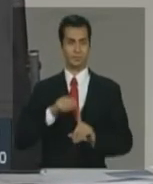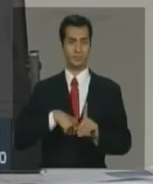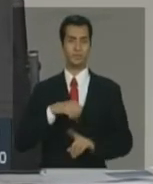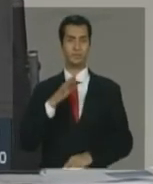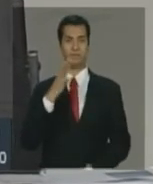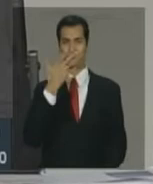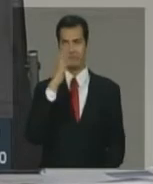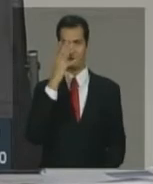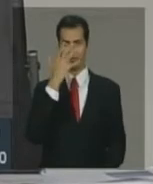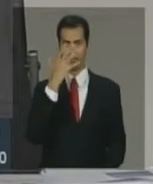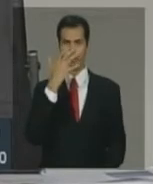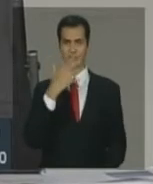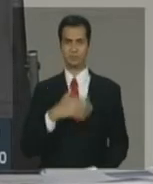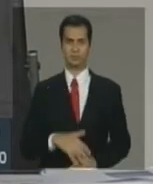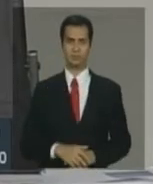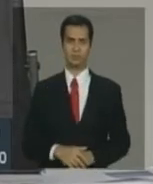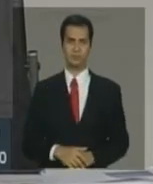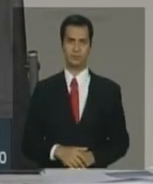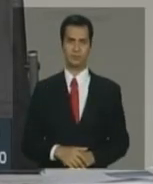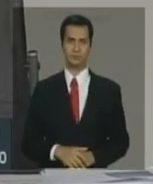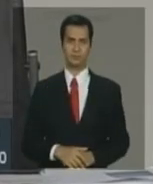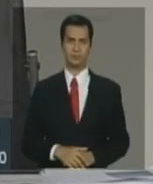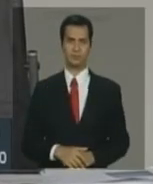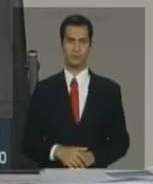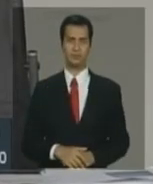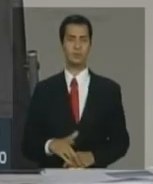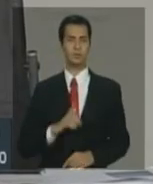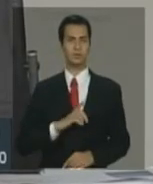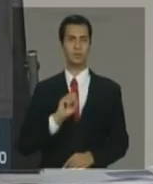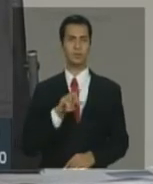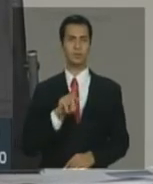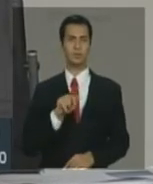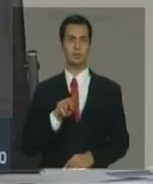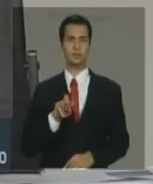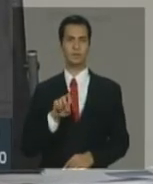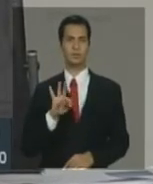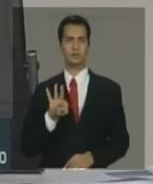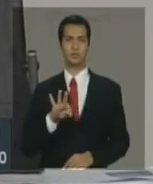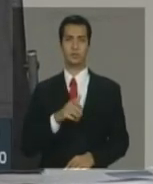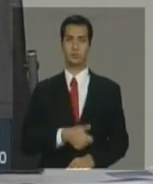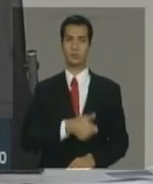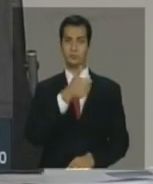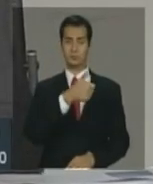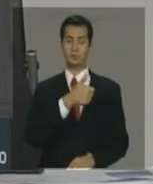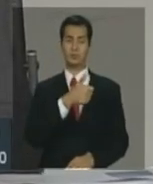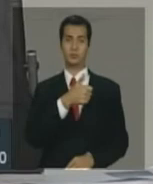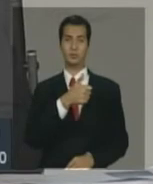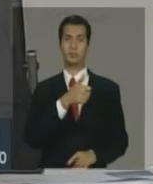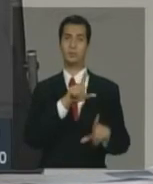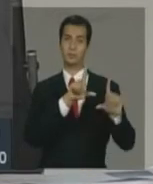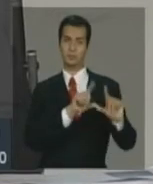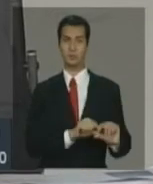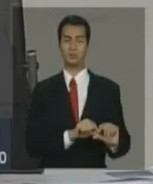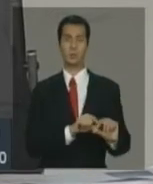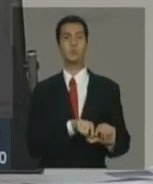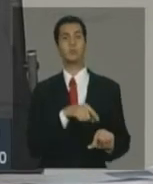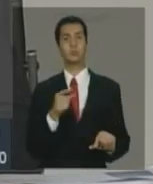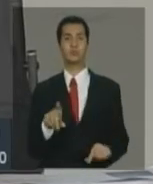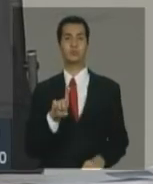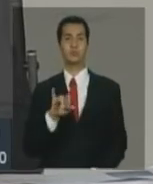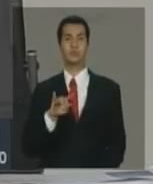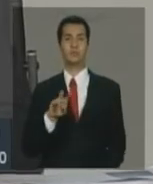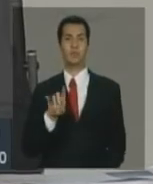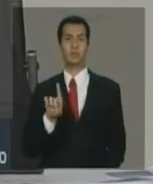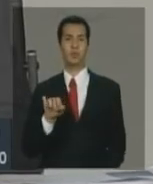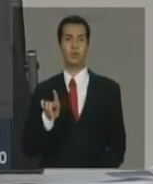é, tradicionalmente, o mês de primário menor. Então, tradicionalmente, é o mês em que há dividendos. Os